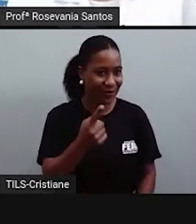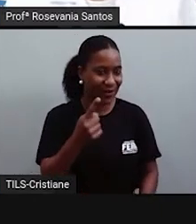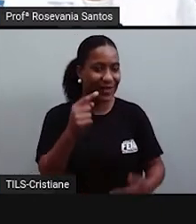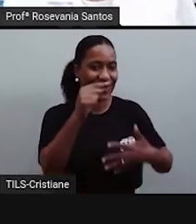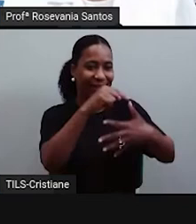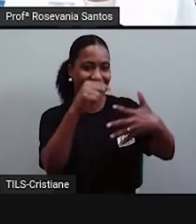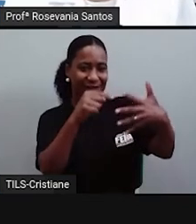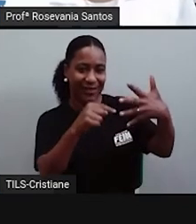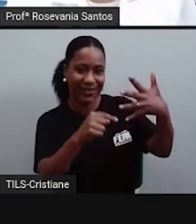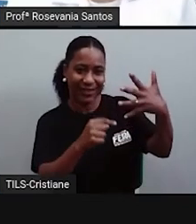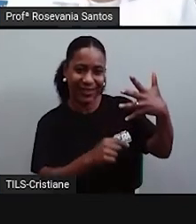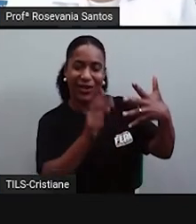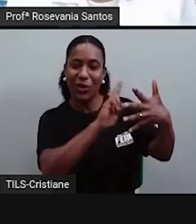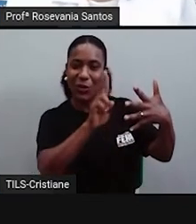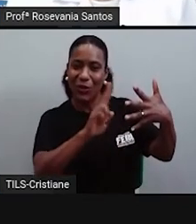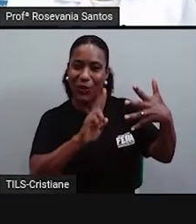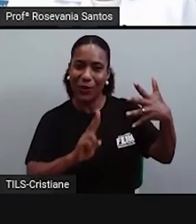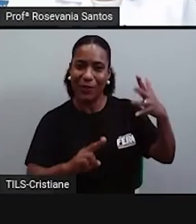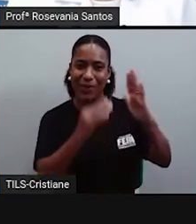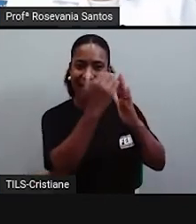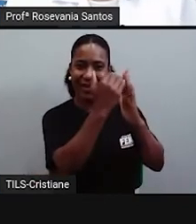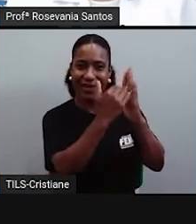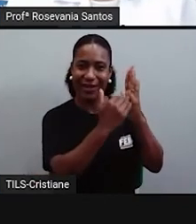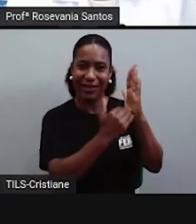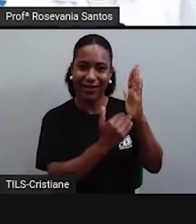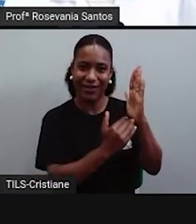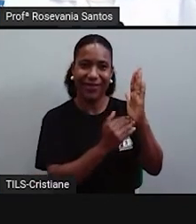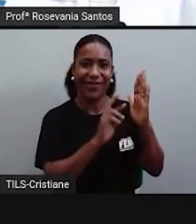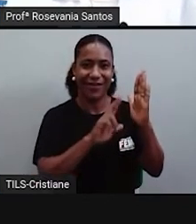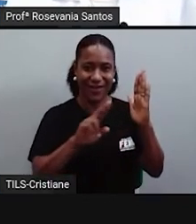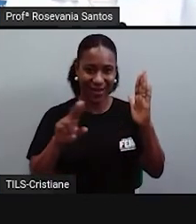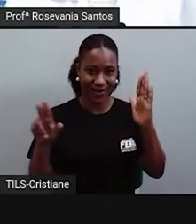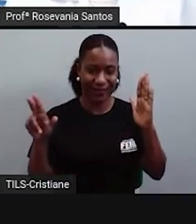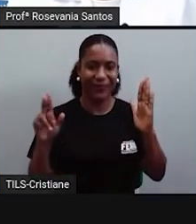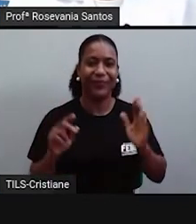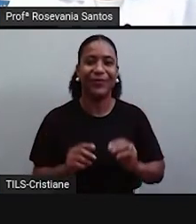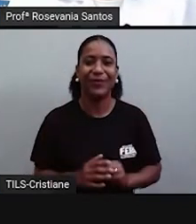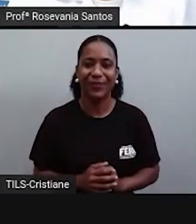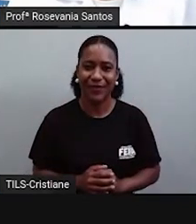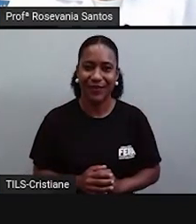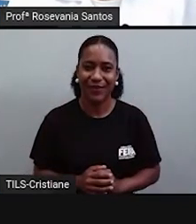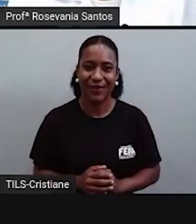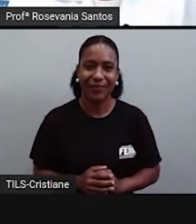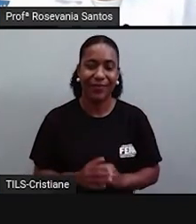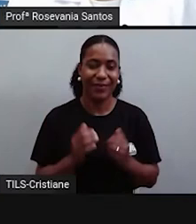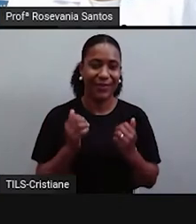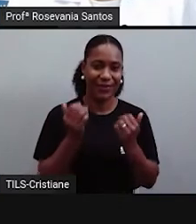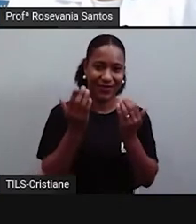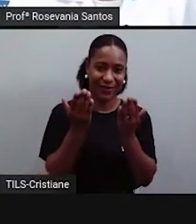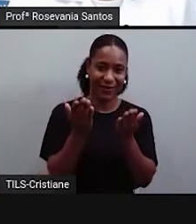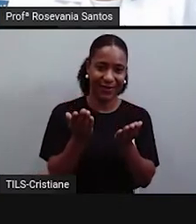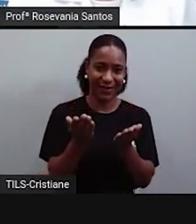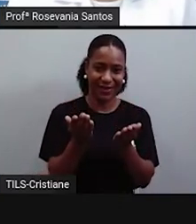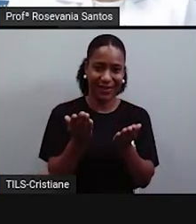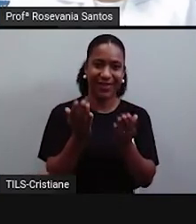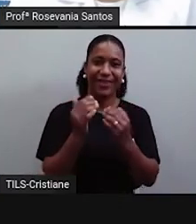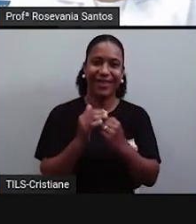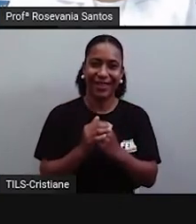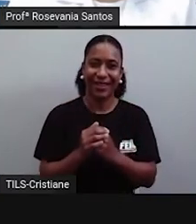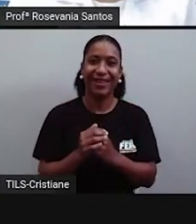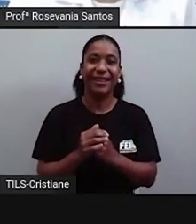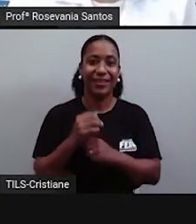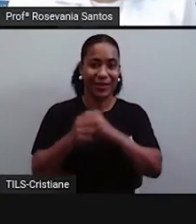curiosidade para ver quais eram os nomes. Bom, o primeiro nome, antes, né, de 1500, antes da